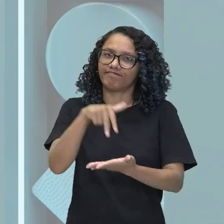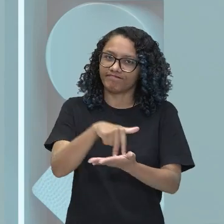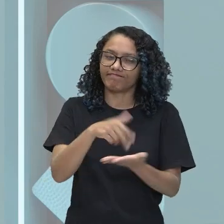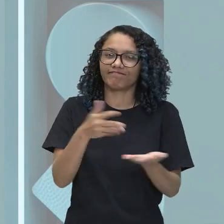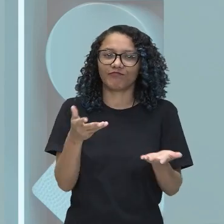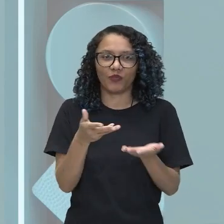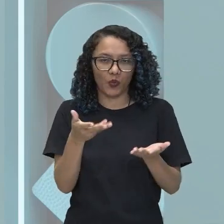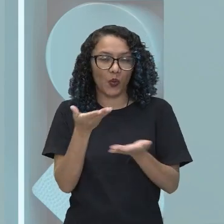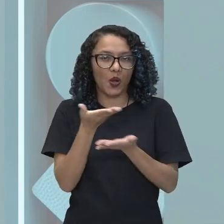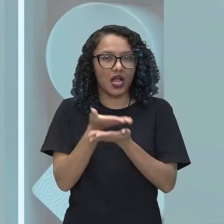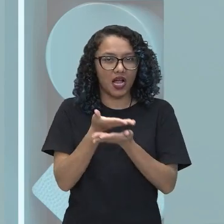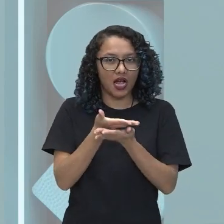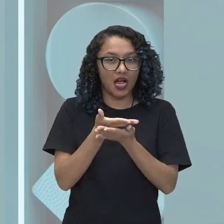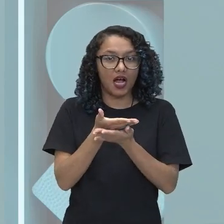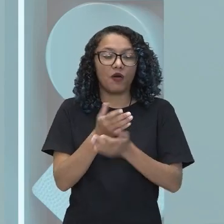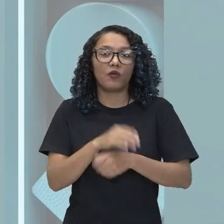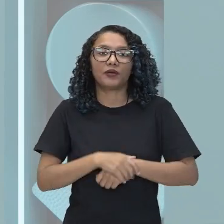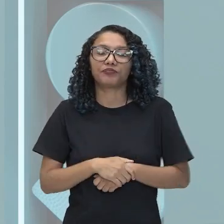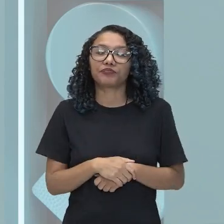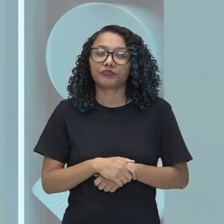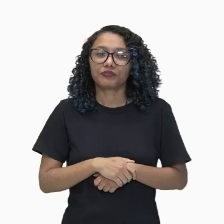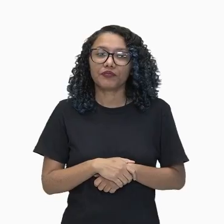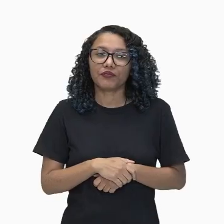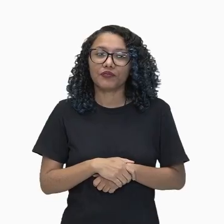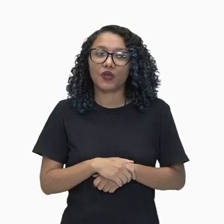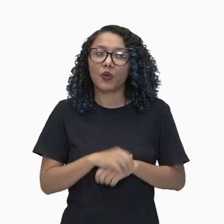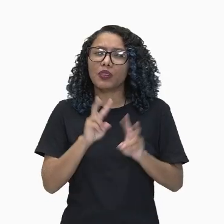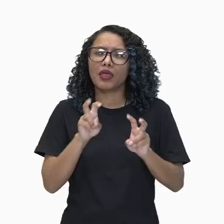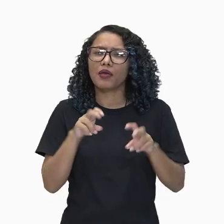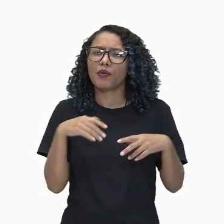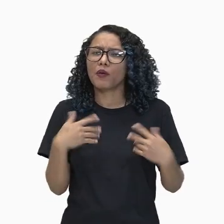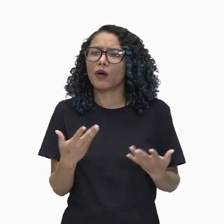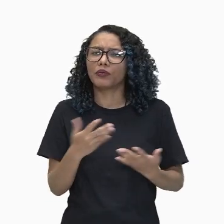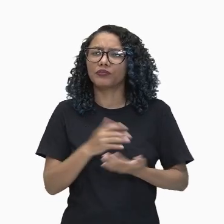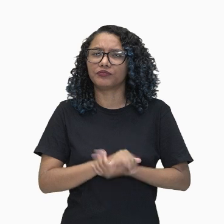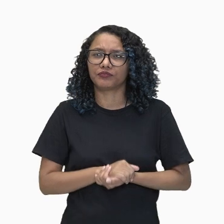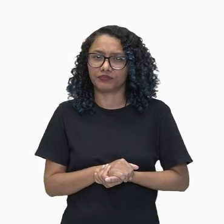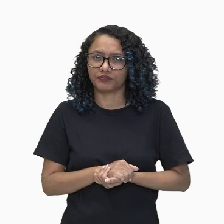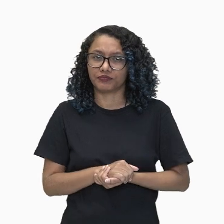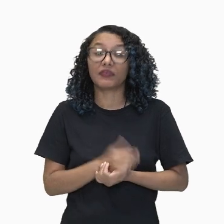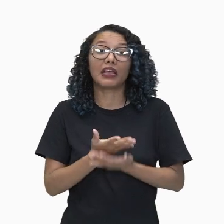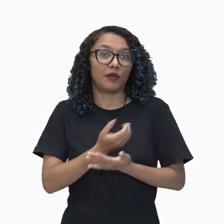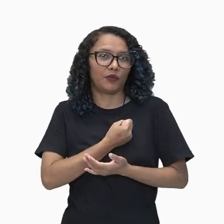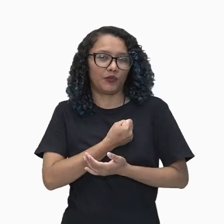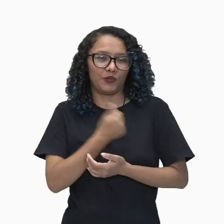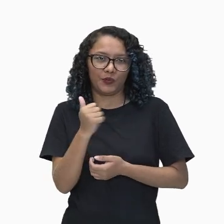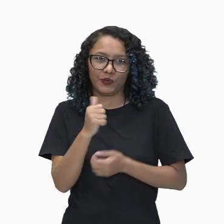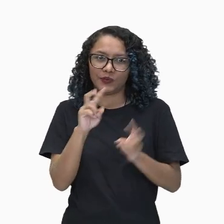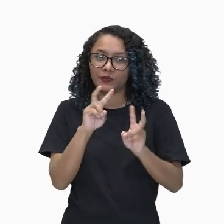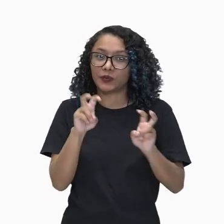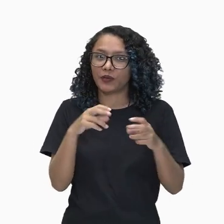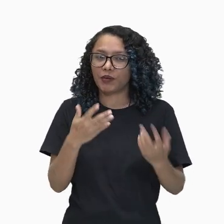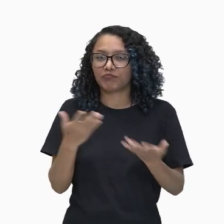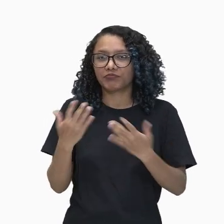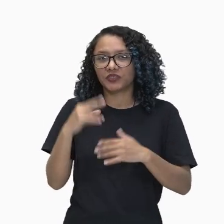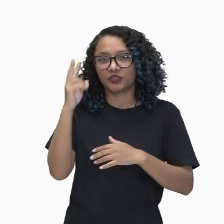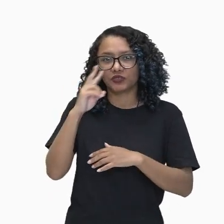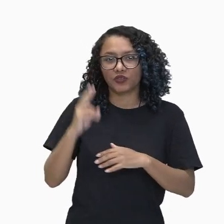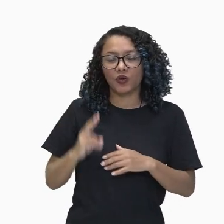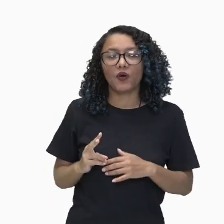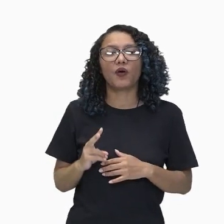-los nesta aula que tem como conteúdo. Nossa aula é a 11 e o objeto de conhecimento é